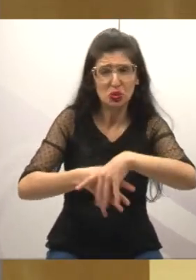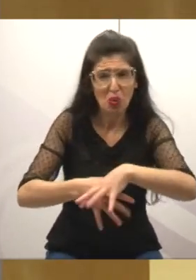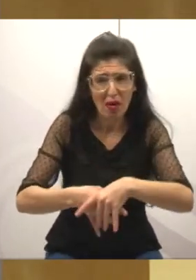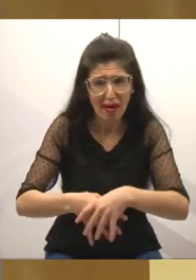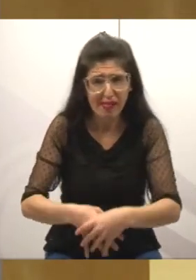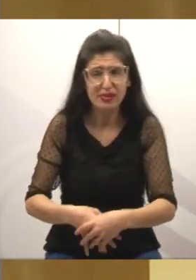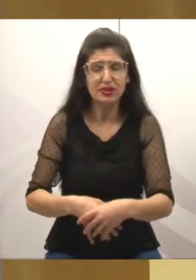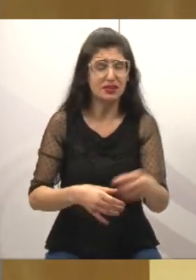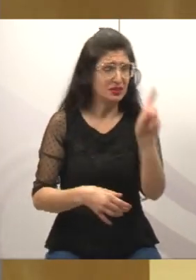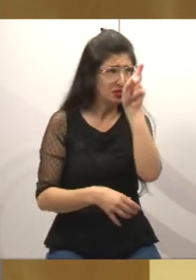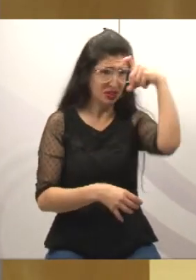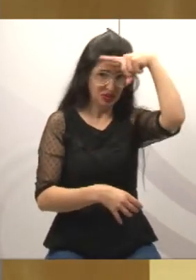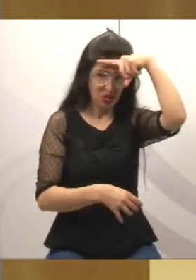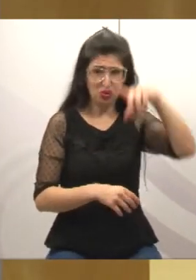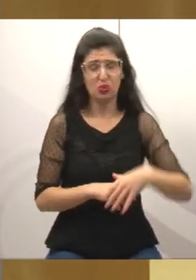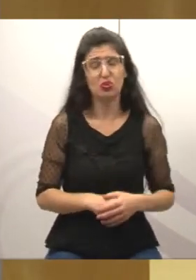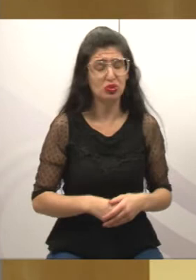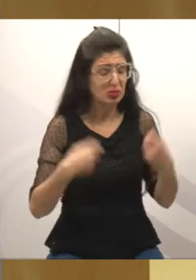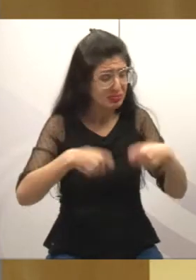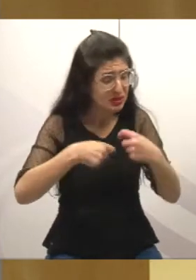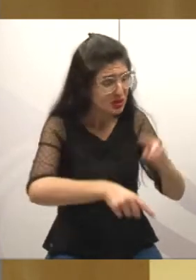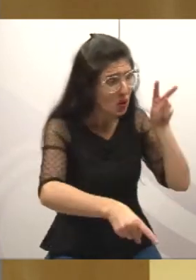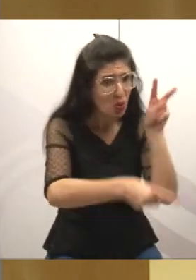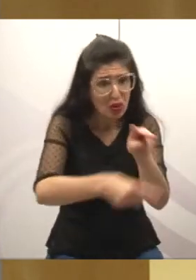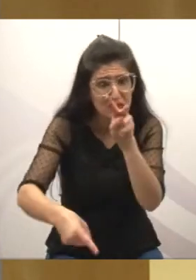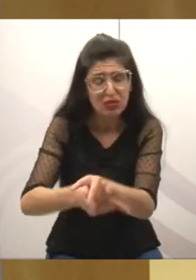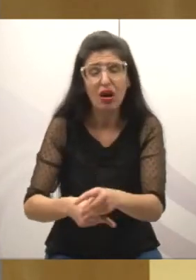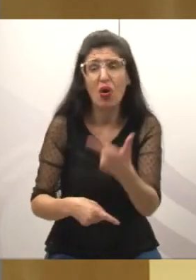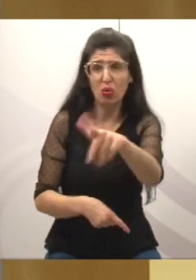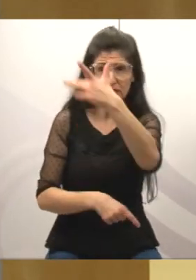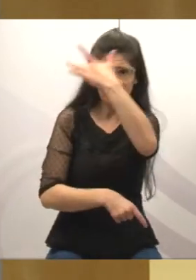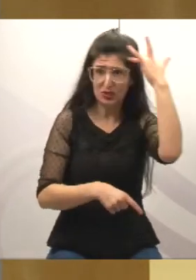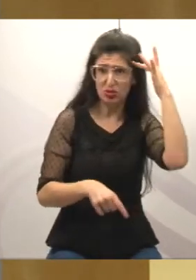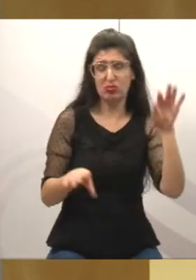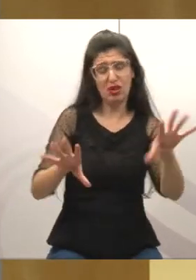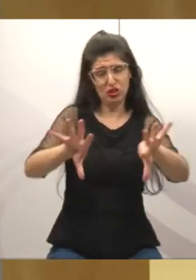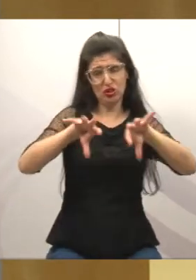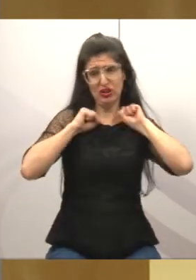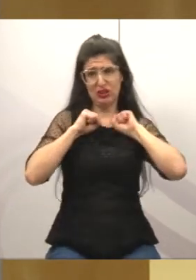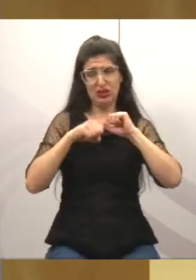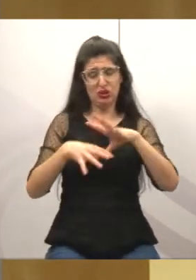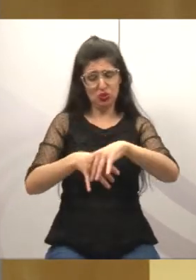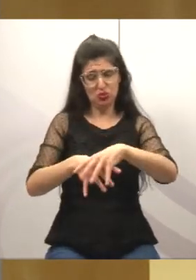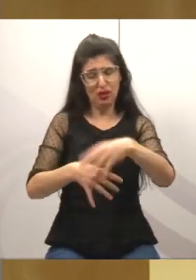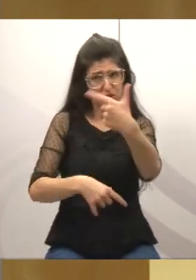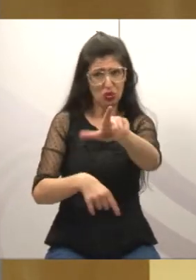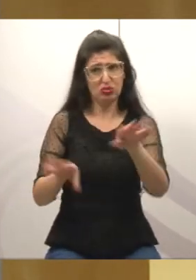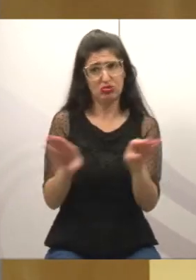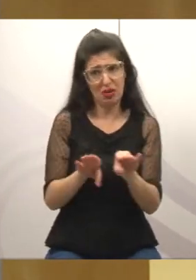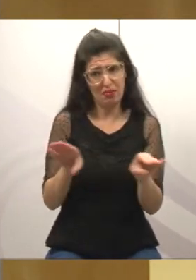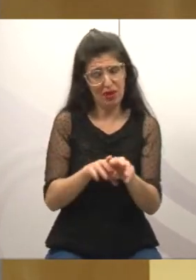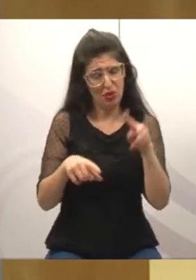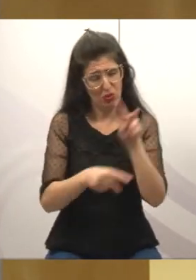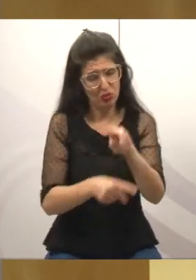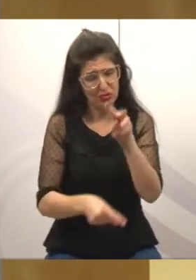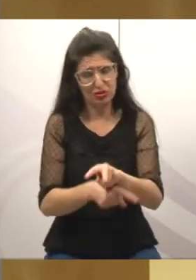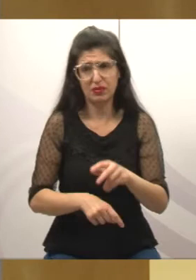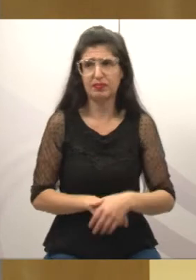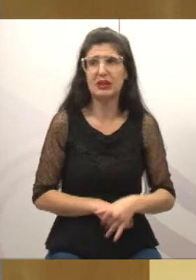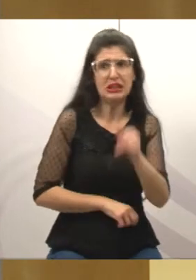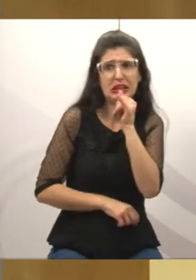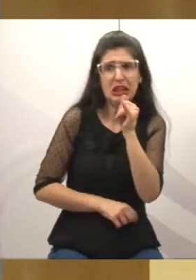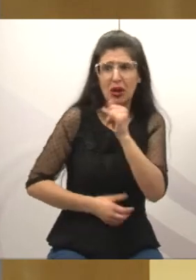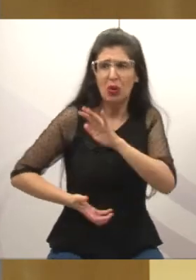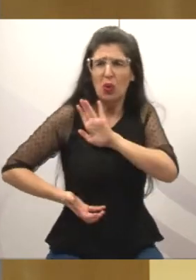não ter também atenção nesse momento. Por quê? É preciso organizar a rede câncer de mama.